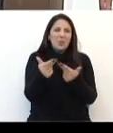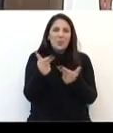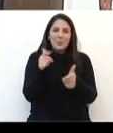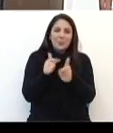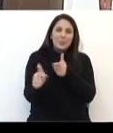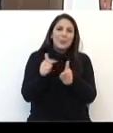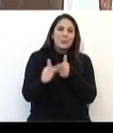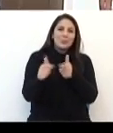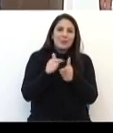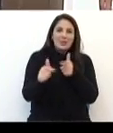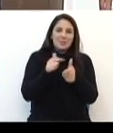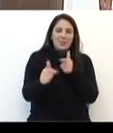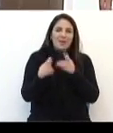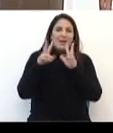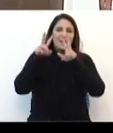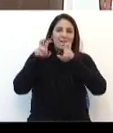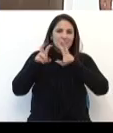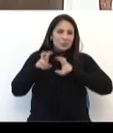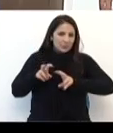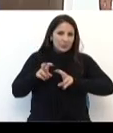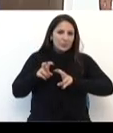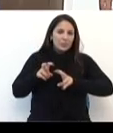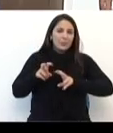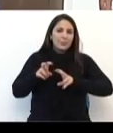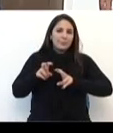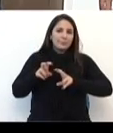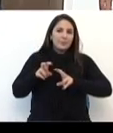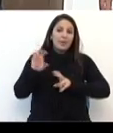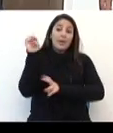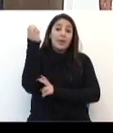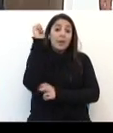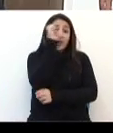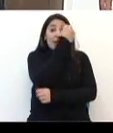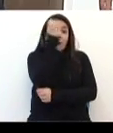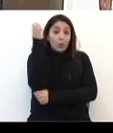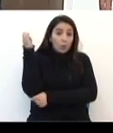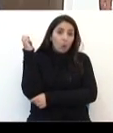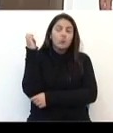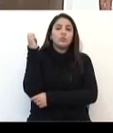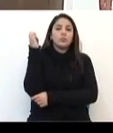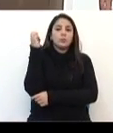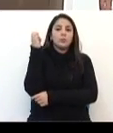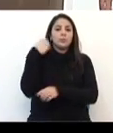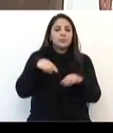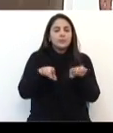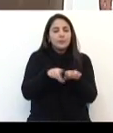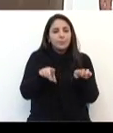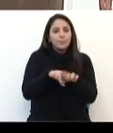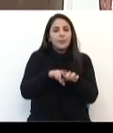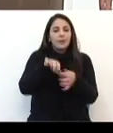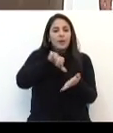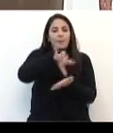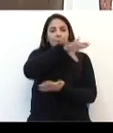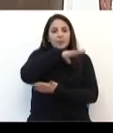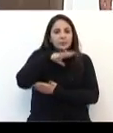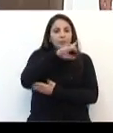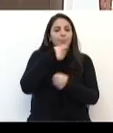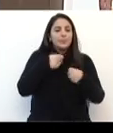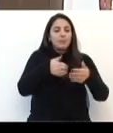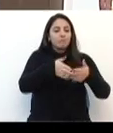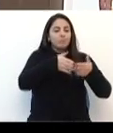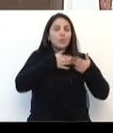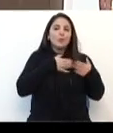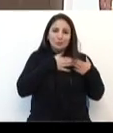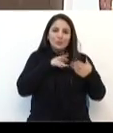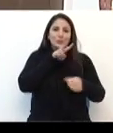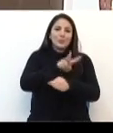invasão à questão do sistema ecológico, o sistema ambiental, que precisa